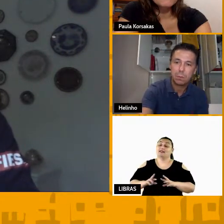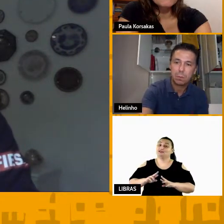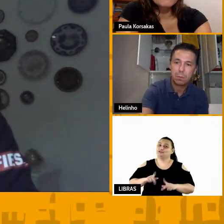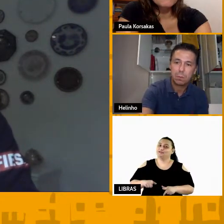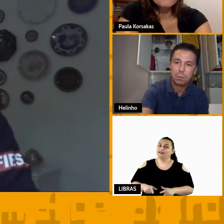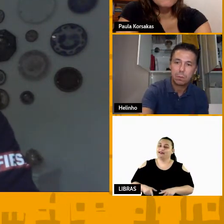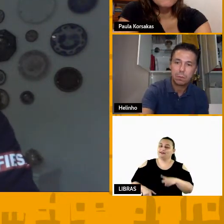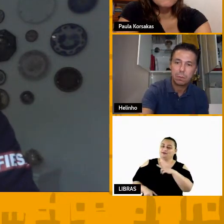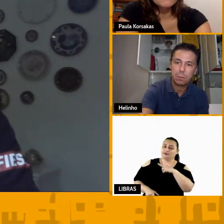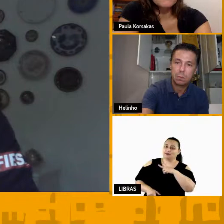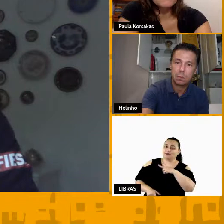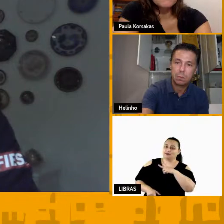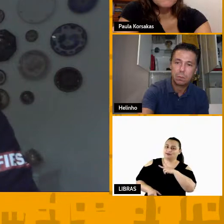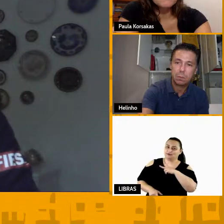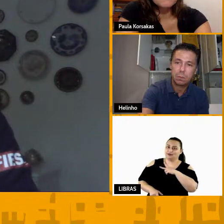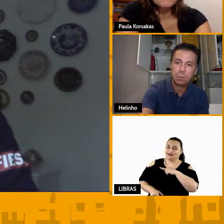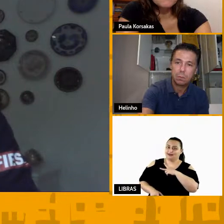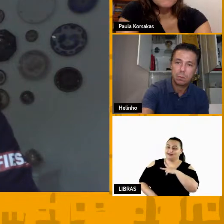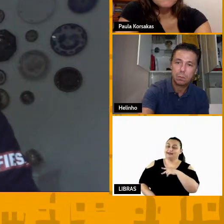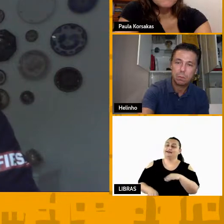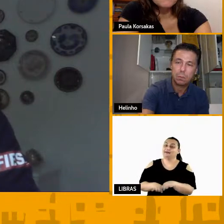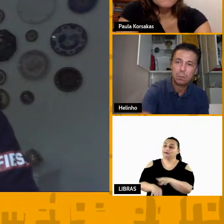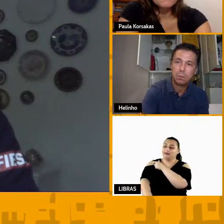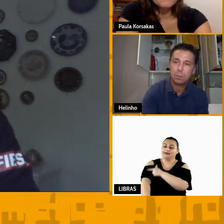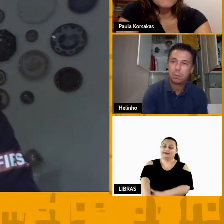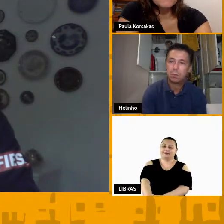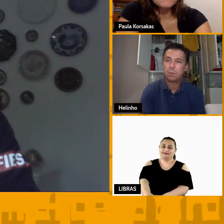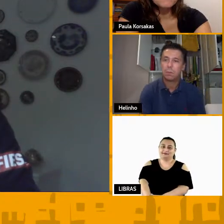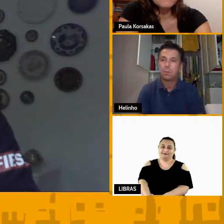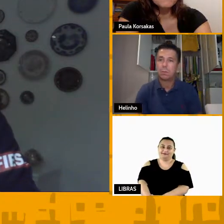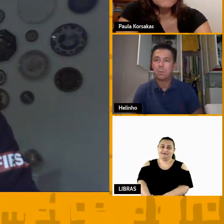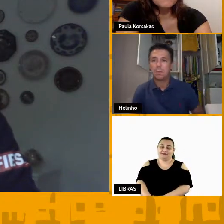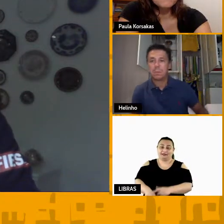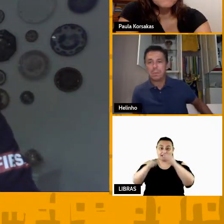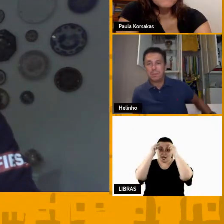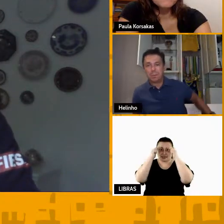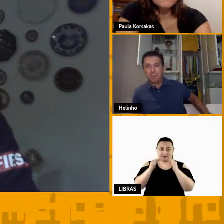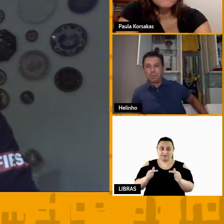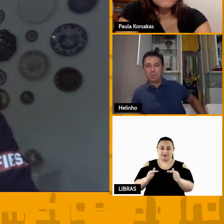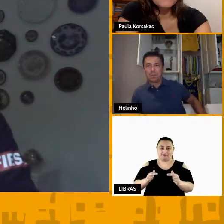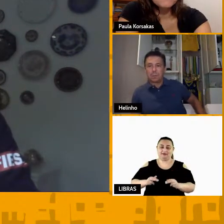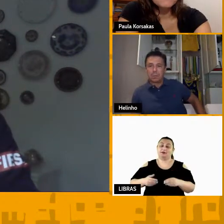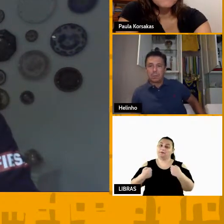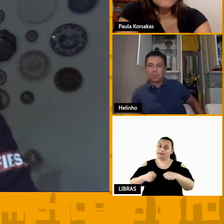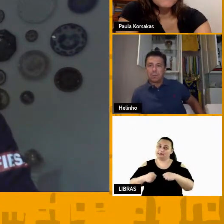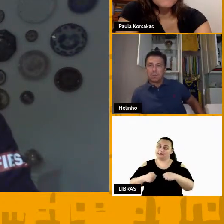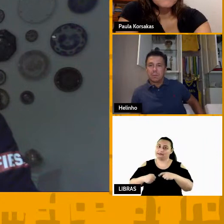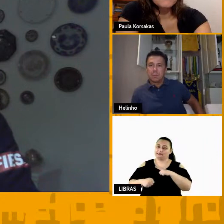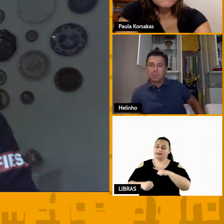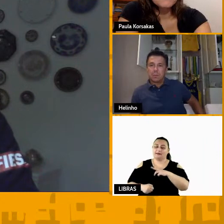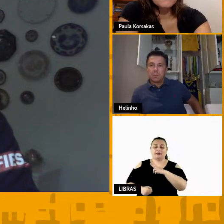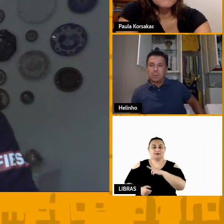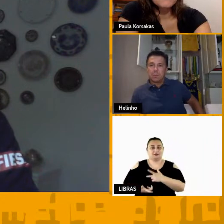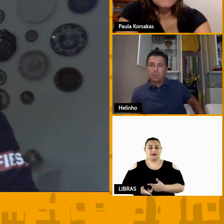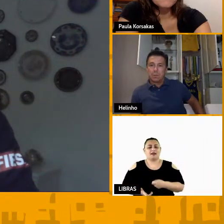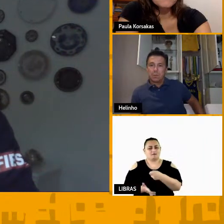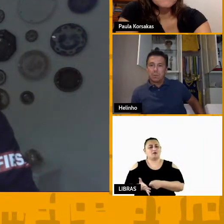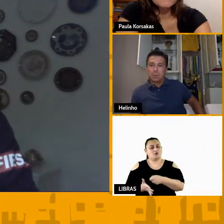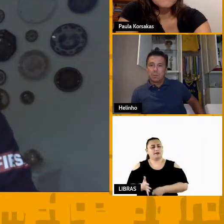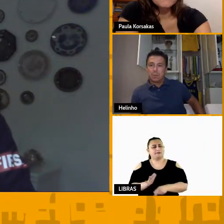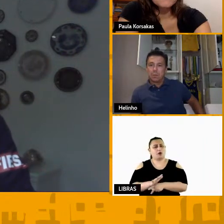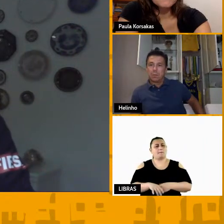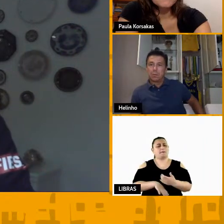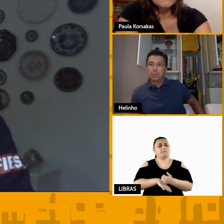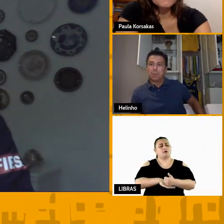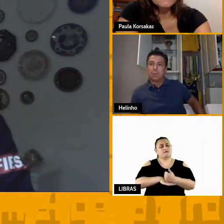pessoal e nem o lado do respeito a gente não entra na parte pessoal é uma cobrança do